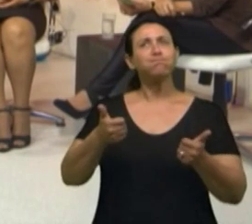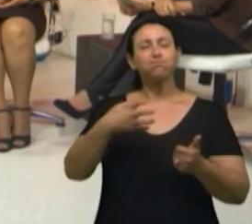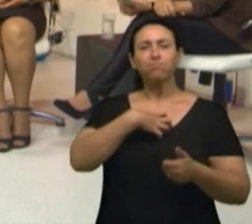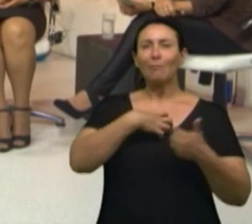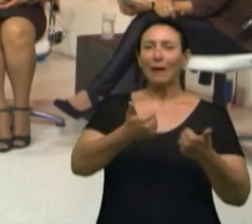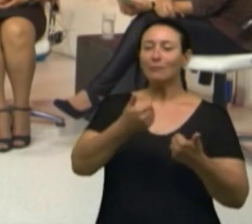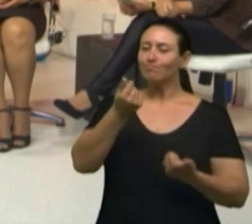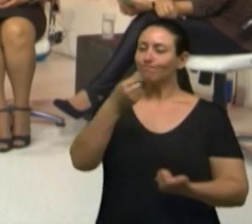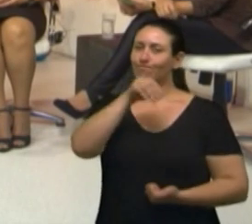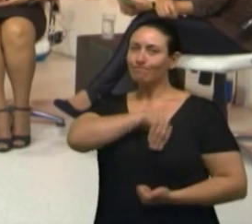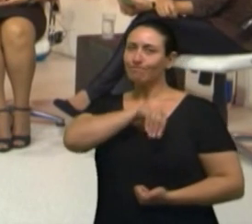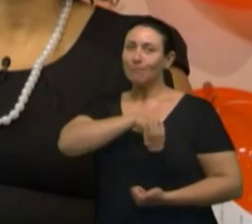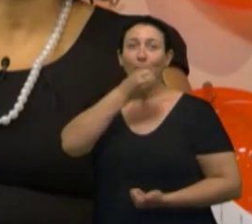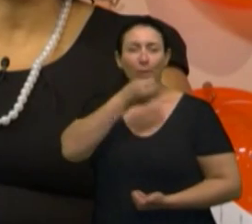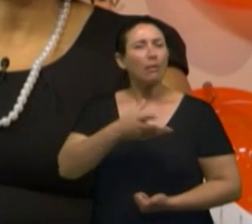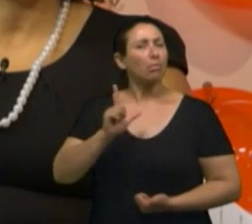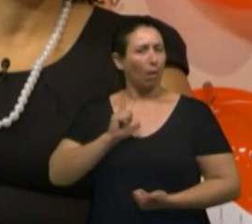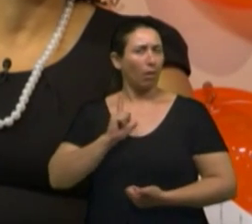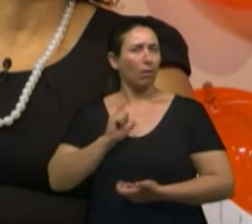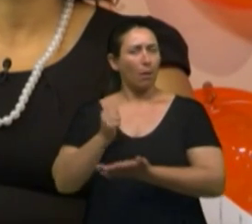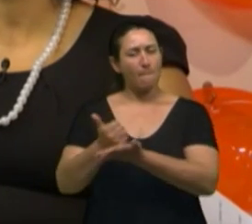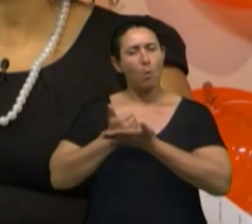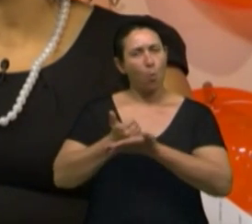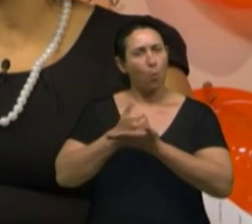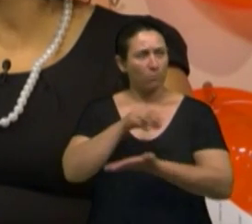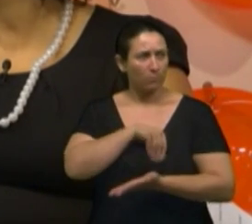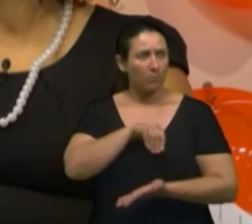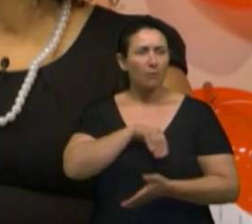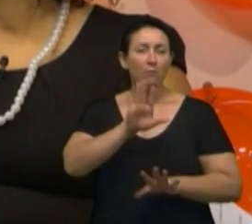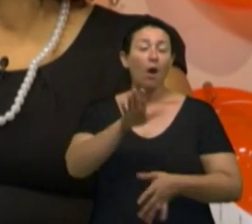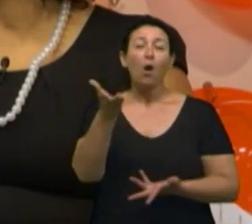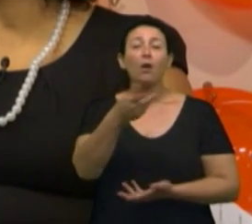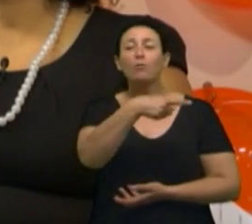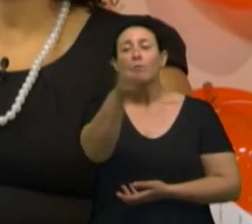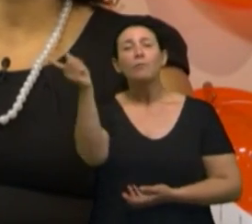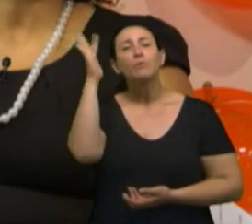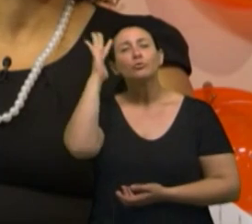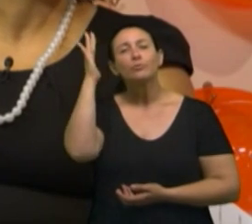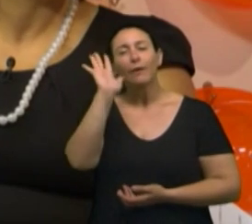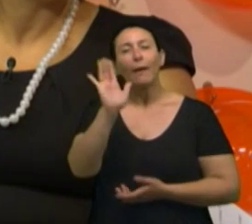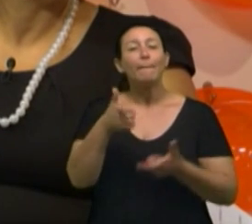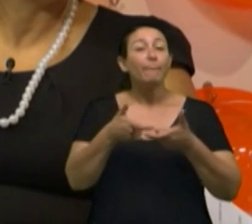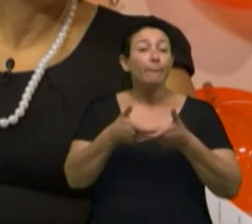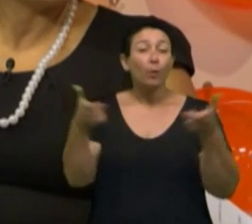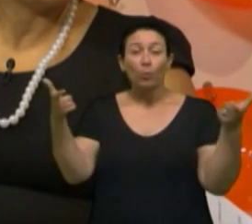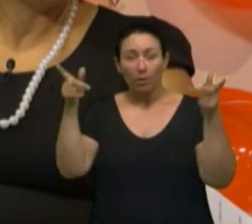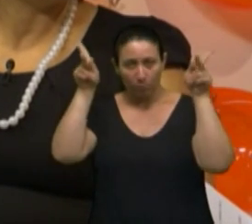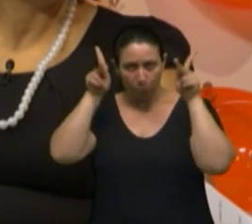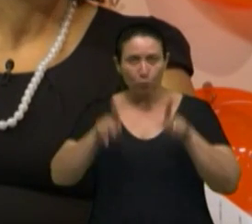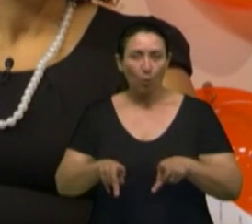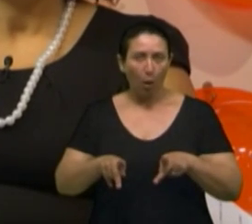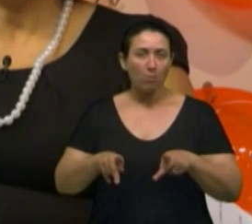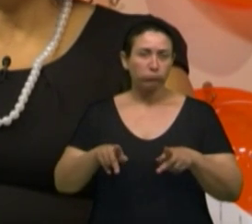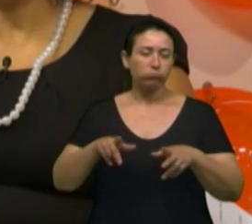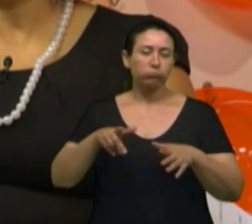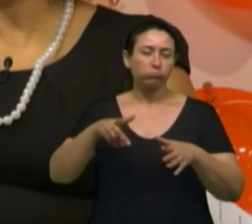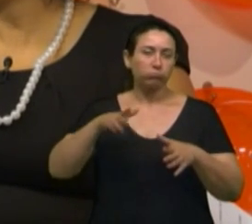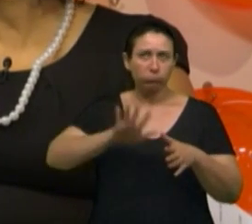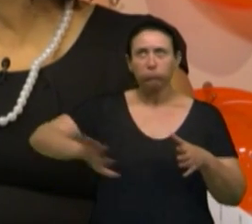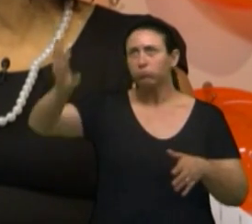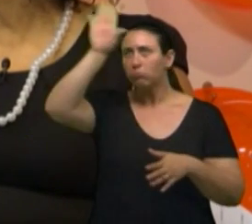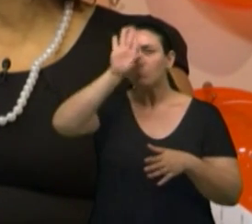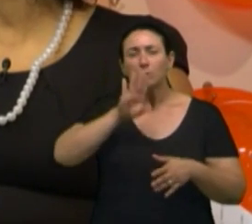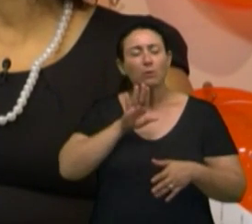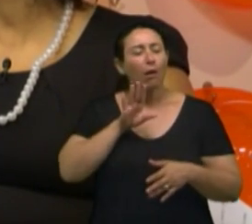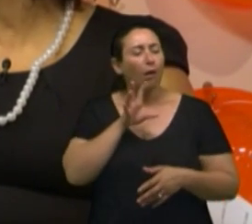financeiramente, né? E isso também é importante. Então, tu imagina, né, para a maioria das pessoas no país, né? E é um